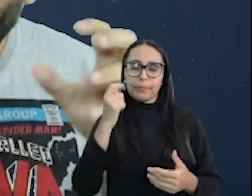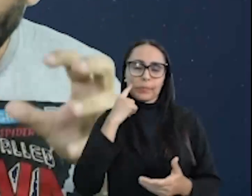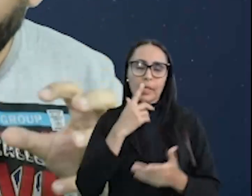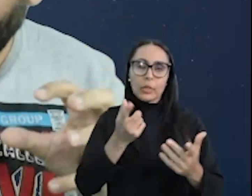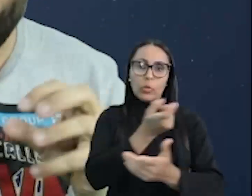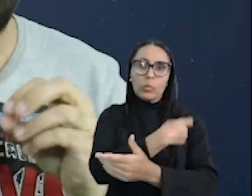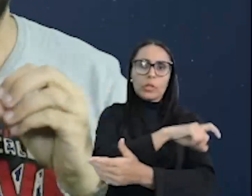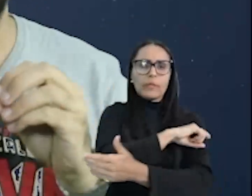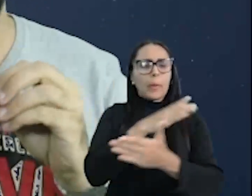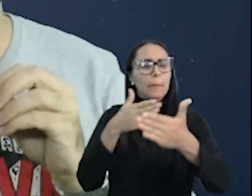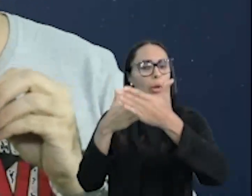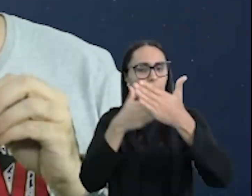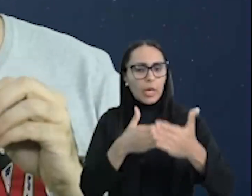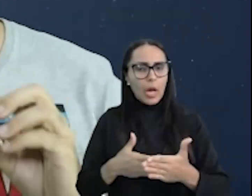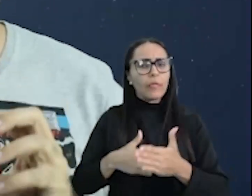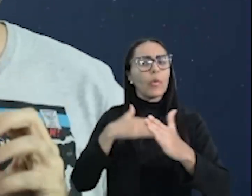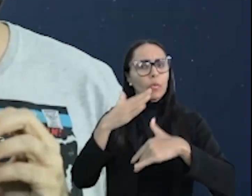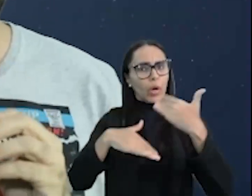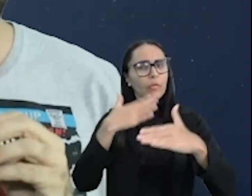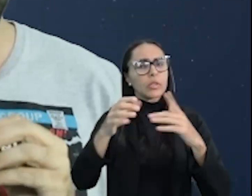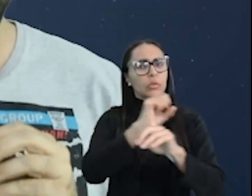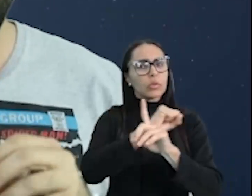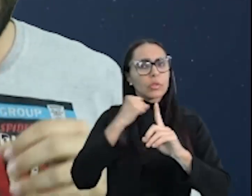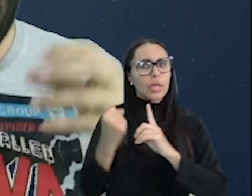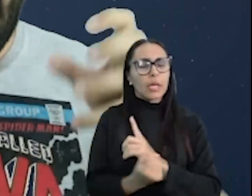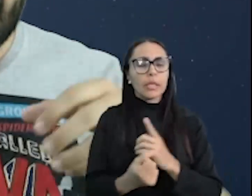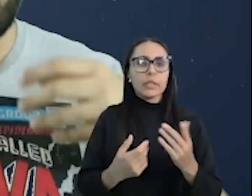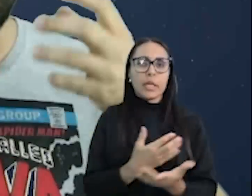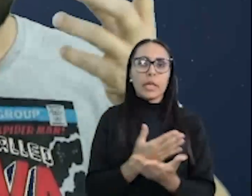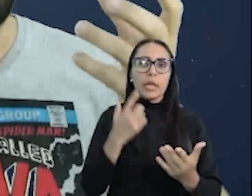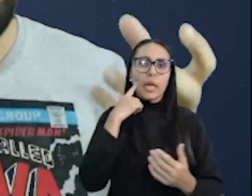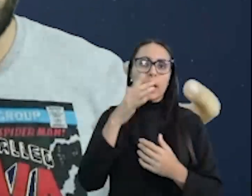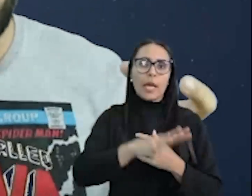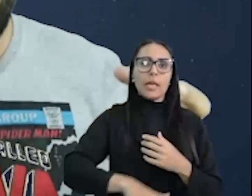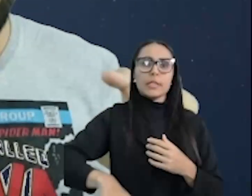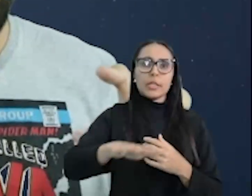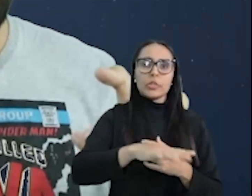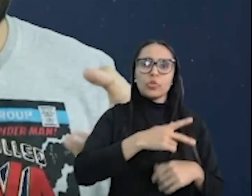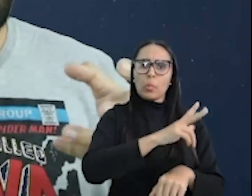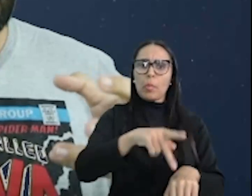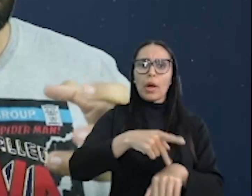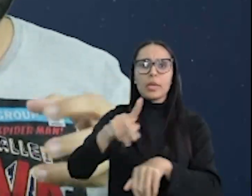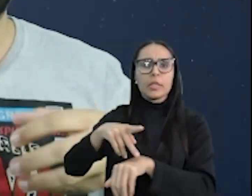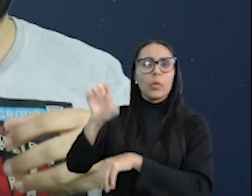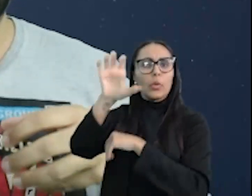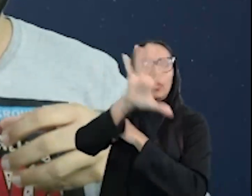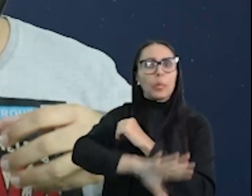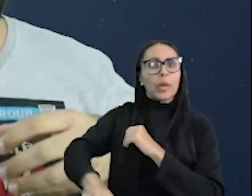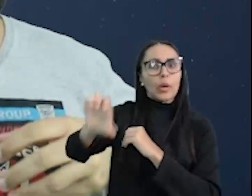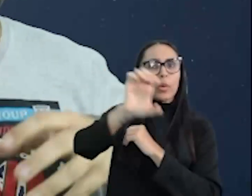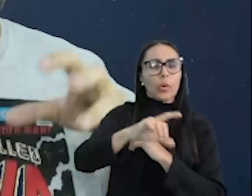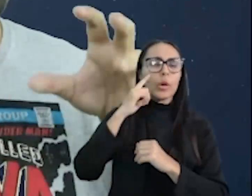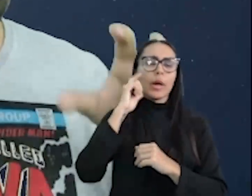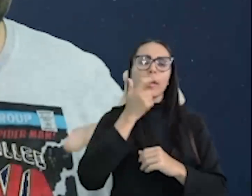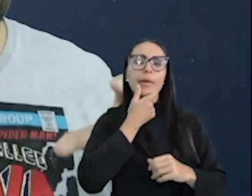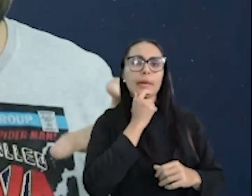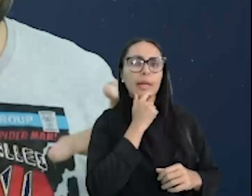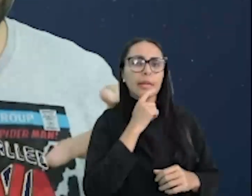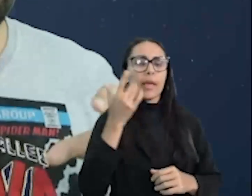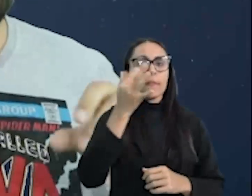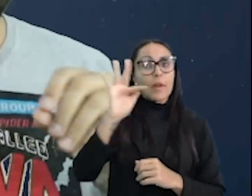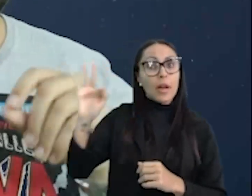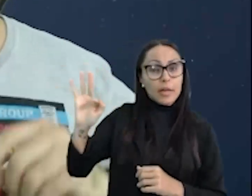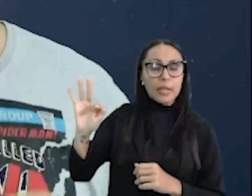nazismo bloqueava o avanço do socialismo, essas potências europeias, destaque para a Inglaterra e